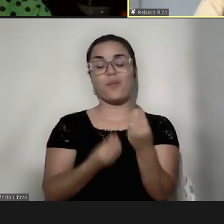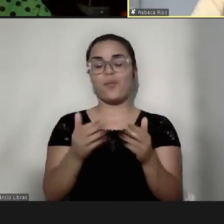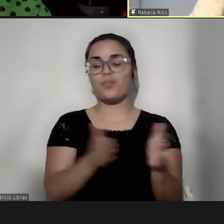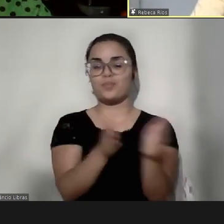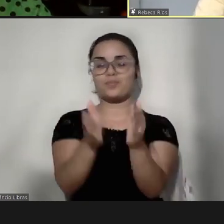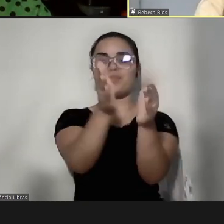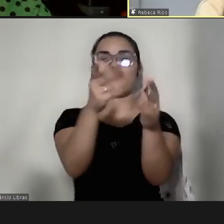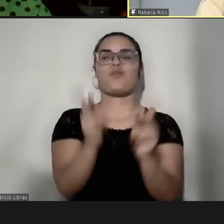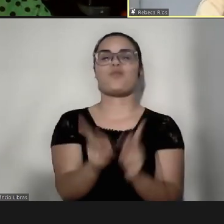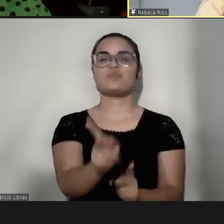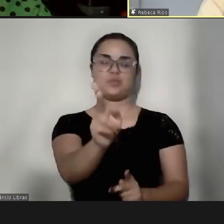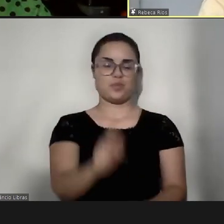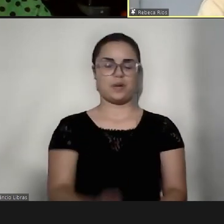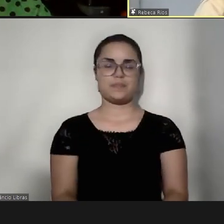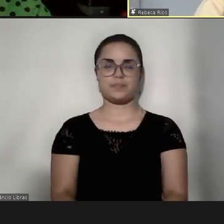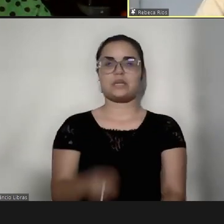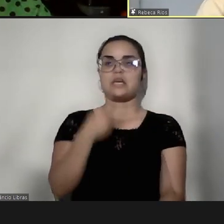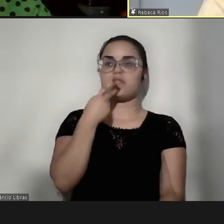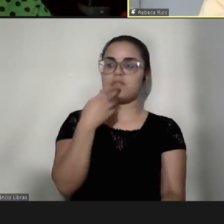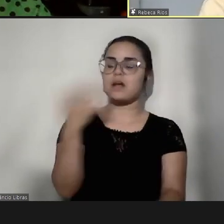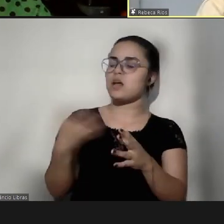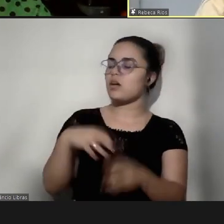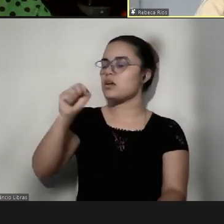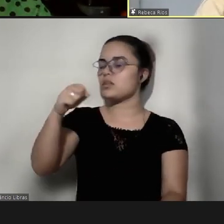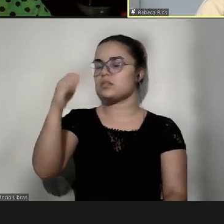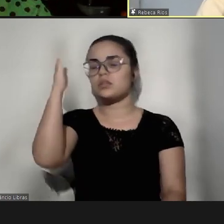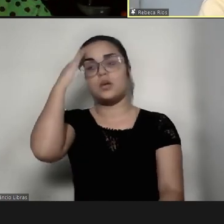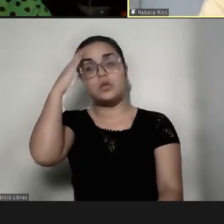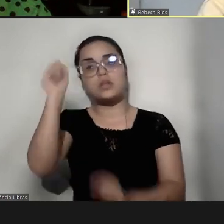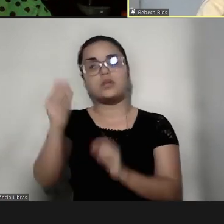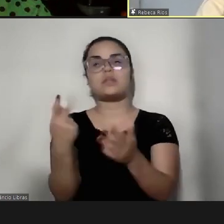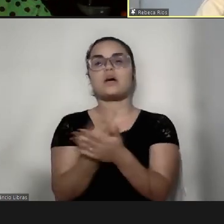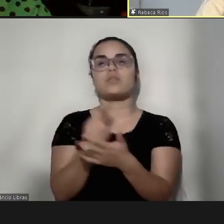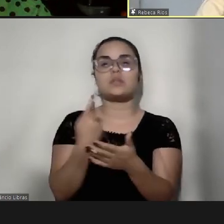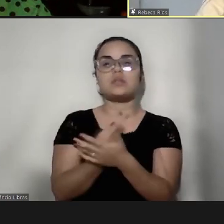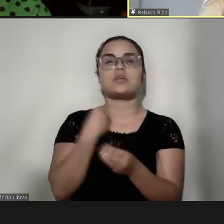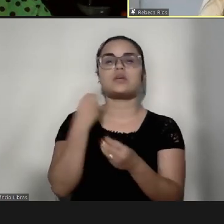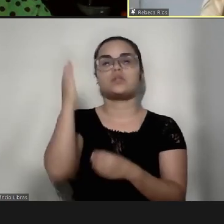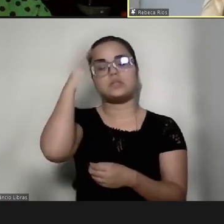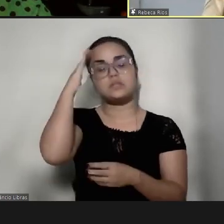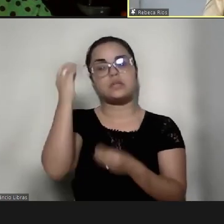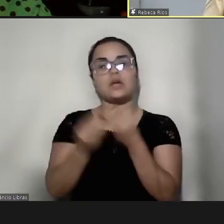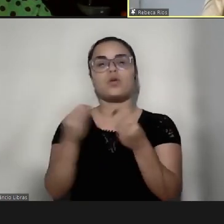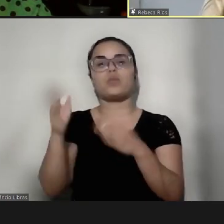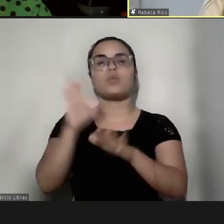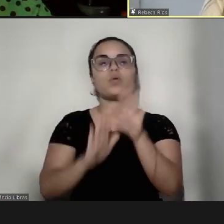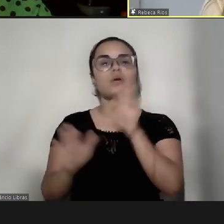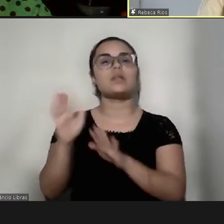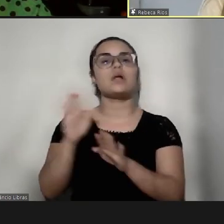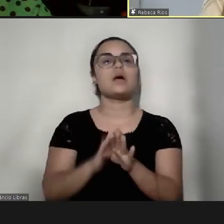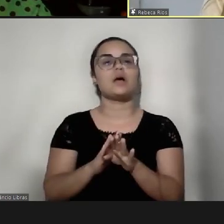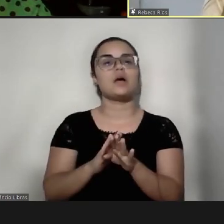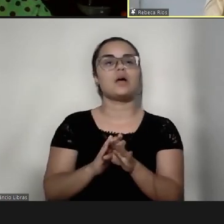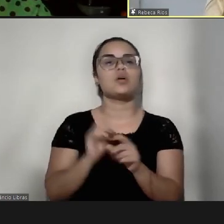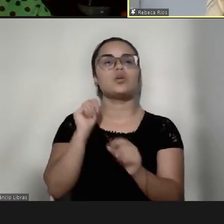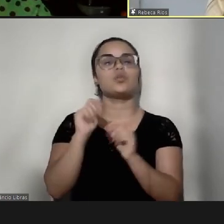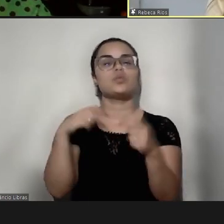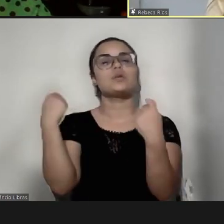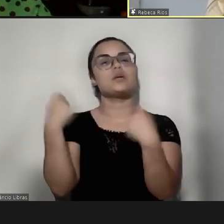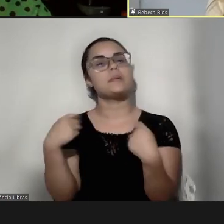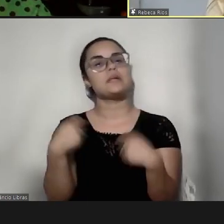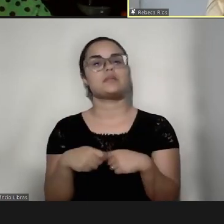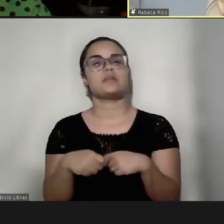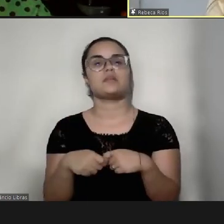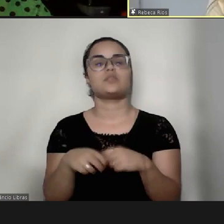falar, agora sim, eu sei o que ele tem, eu sei como cuidar, eu sei do que ele precisa em